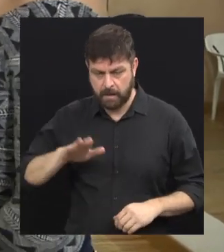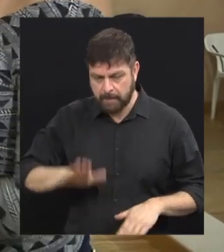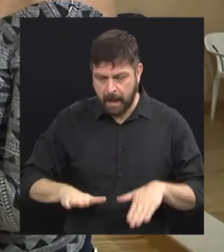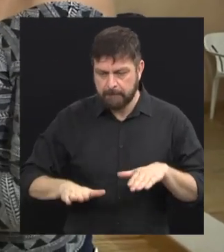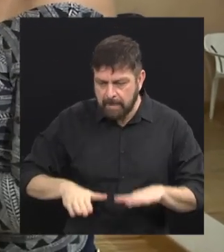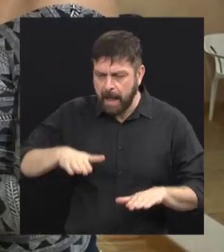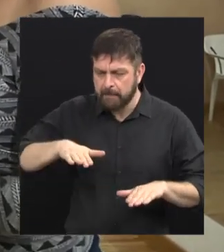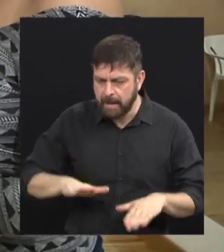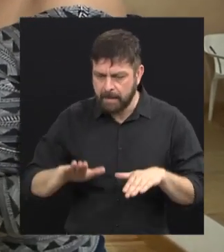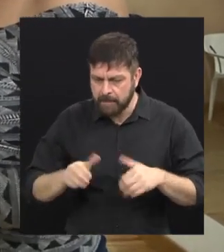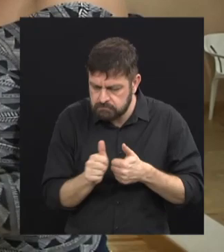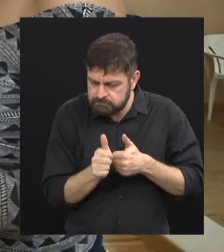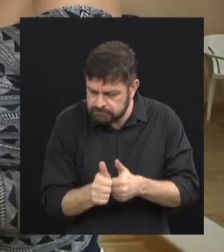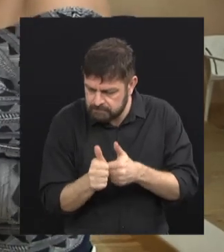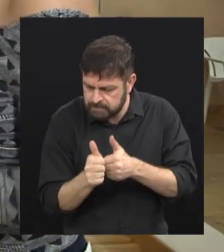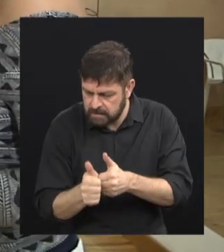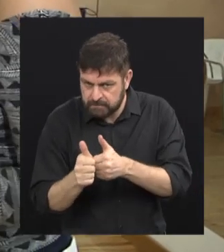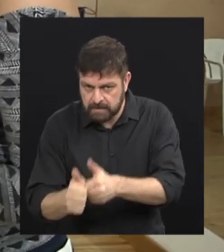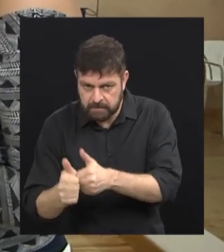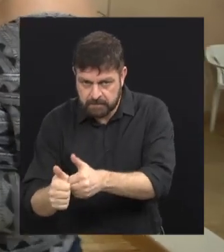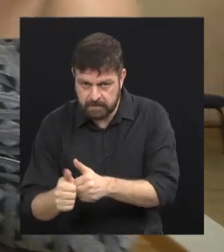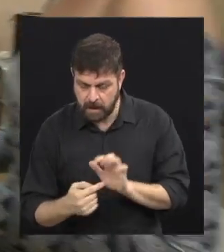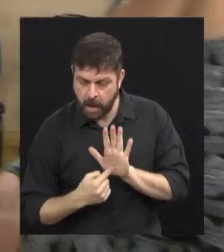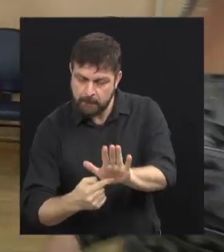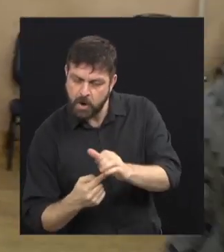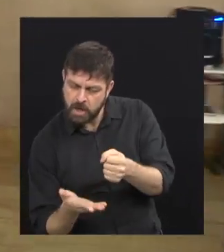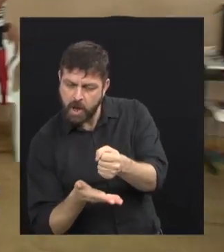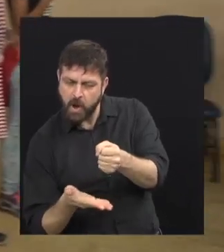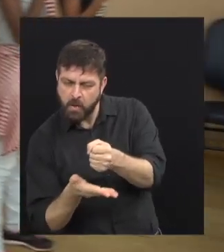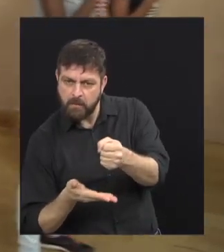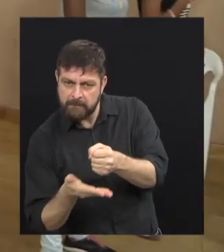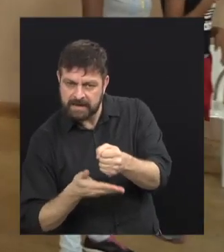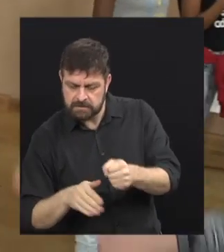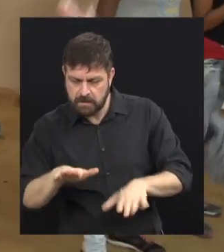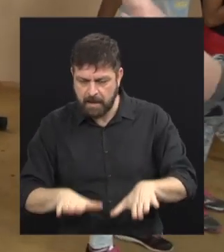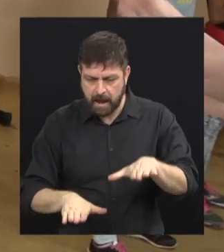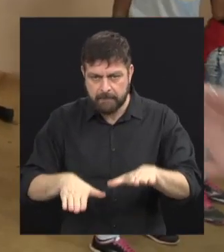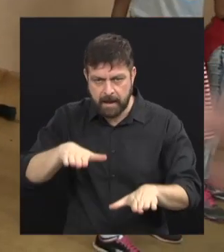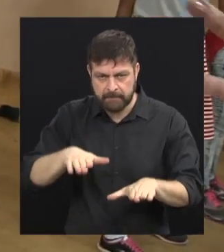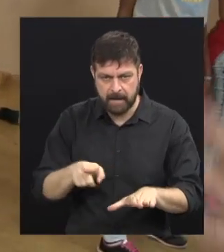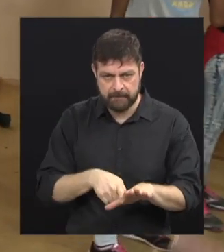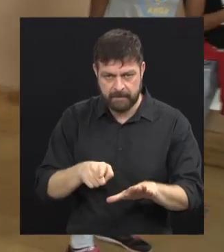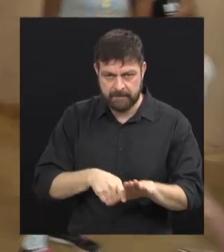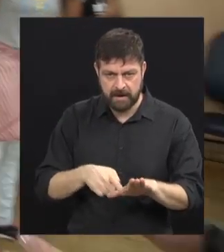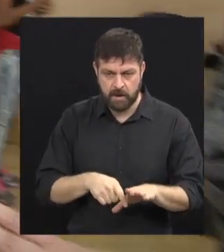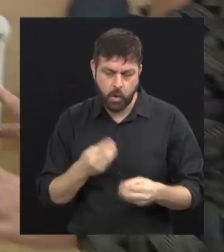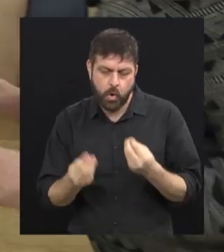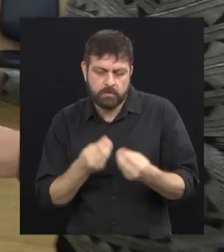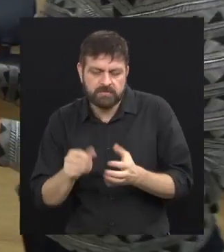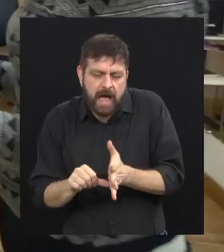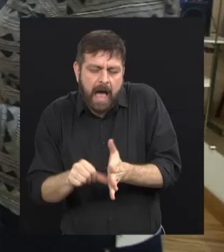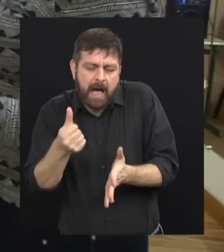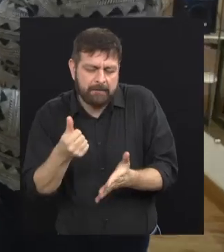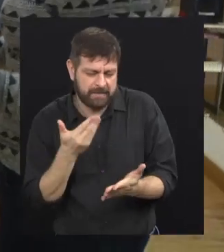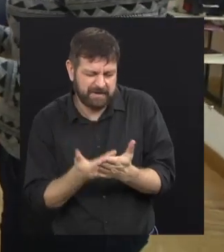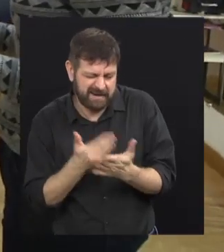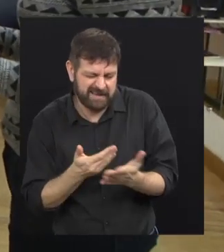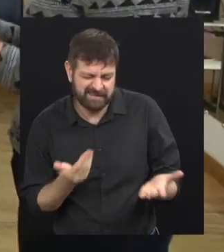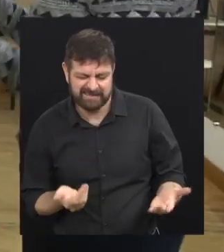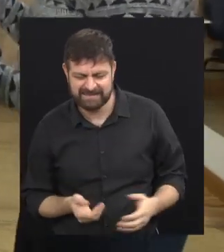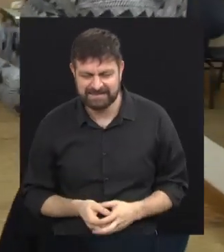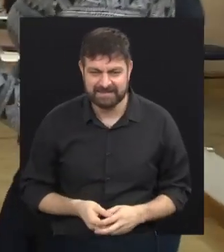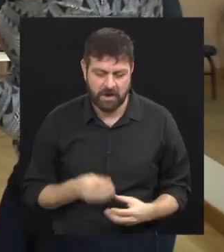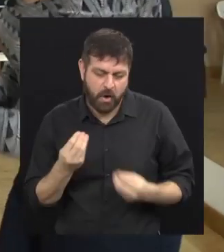mesmo. Gosta pra gente um pouco, Jéssica, de básico, de sapateado. O básico? Se essa fosse a sua primeira aula pra alunos de uma